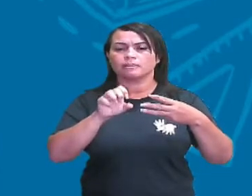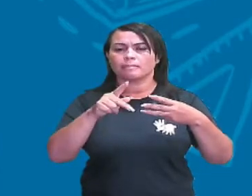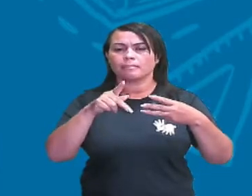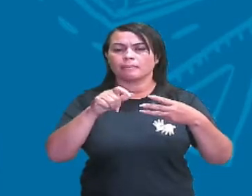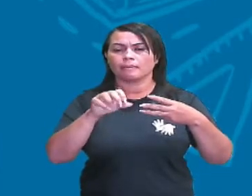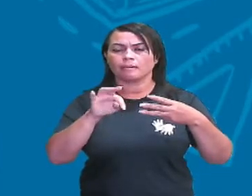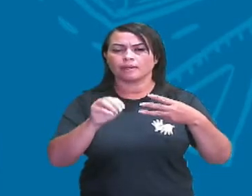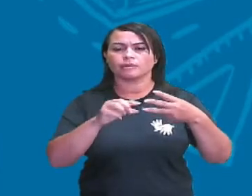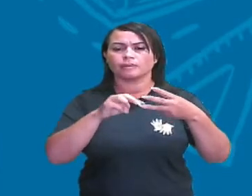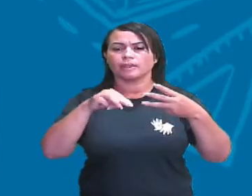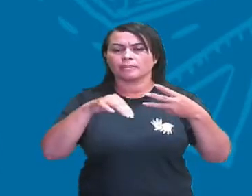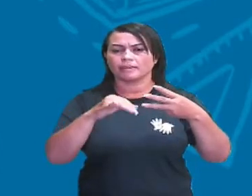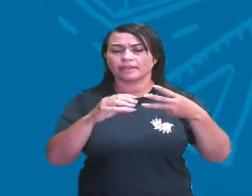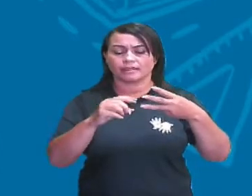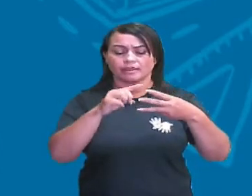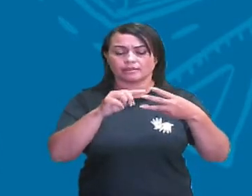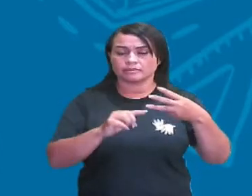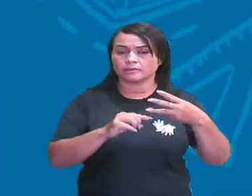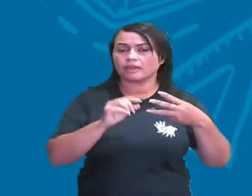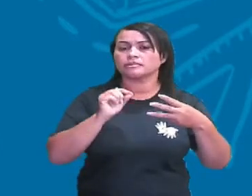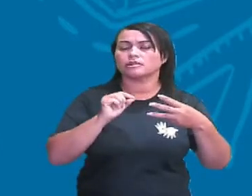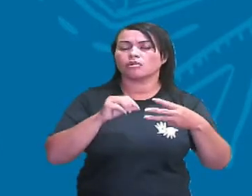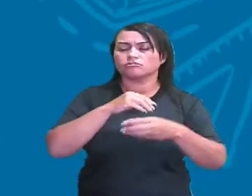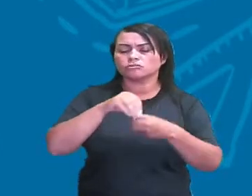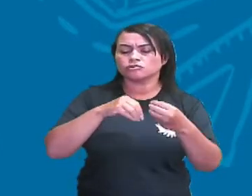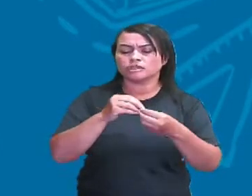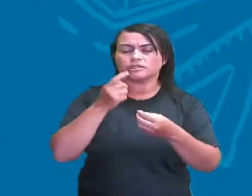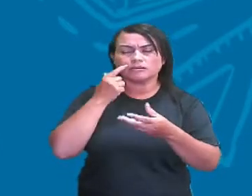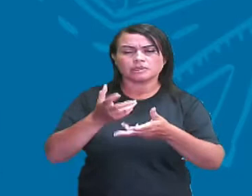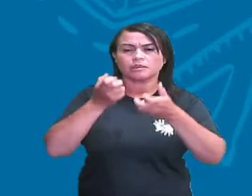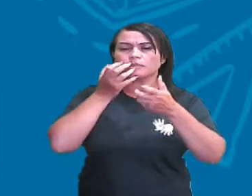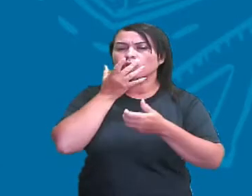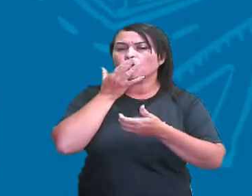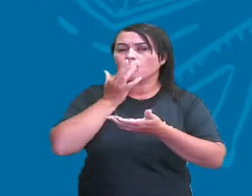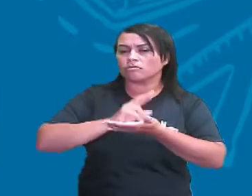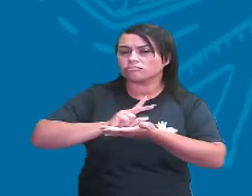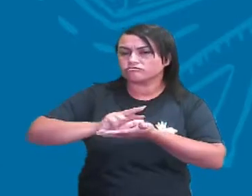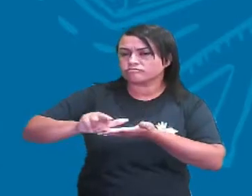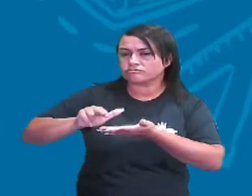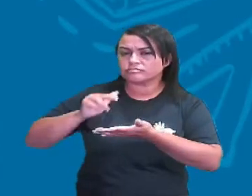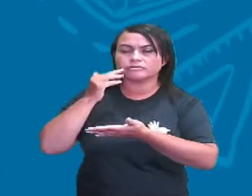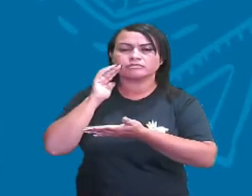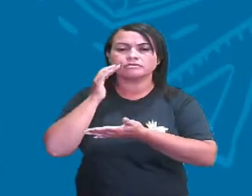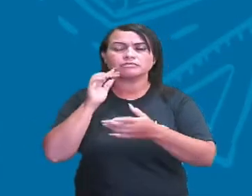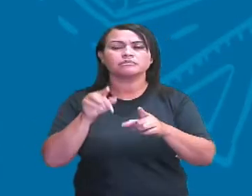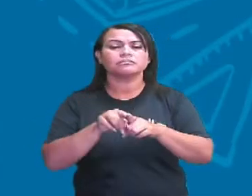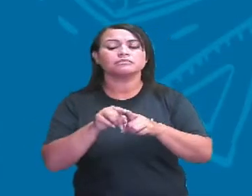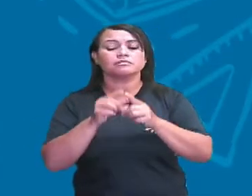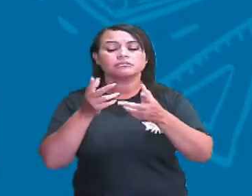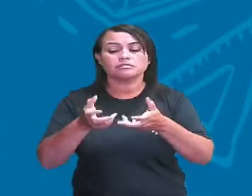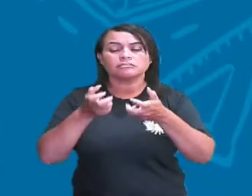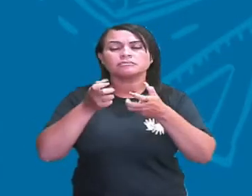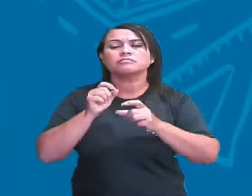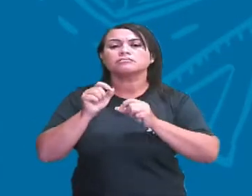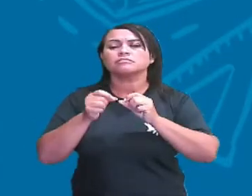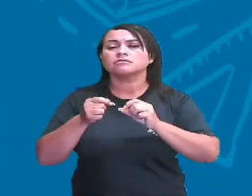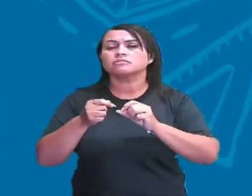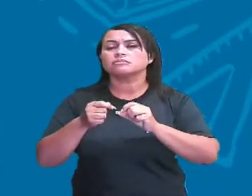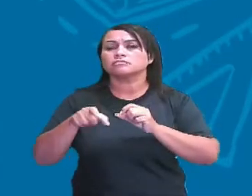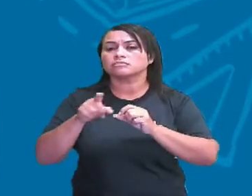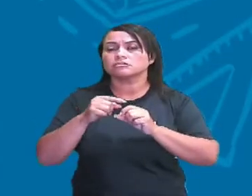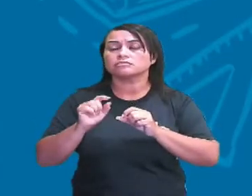você vai ter uma coloração diferente do granito. Além disso, esse aspecto visual não precisa